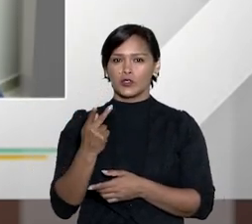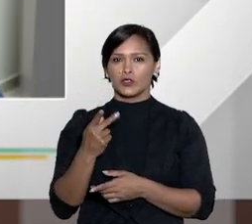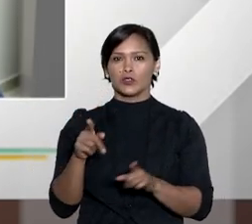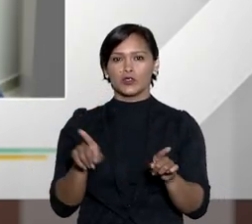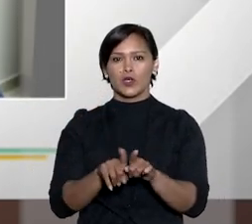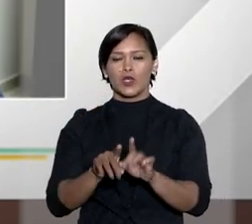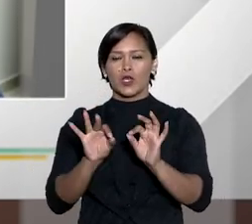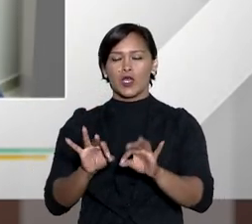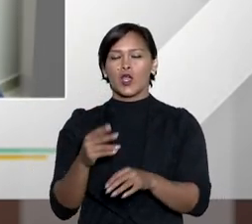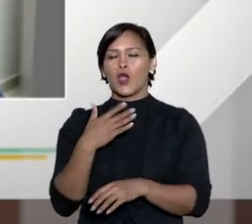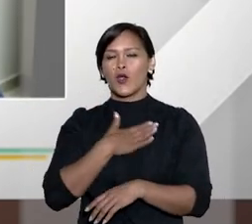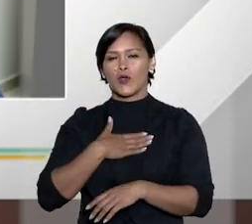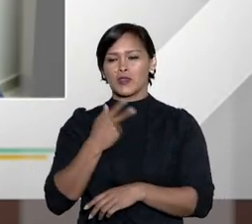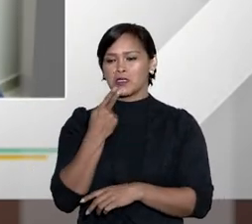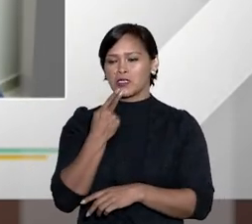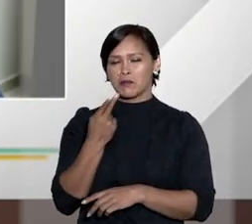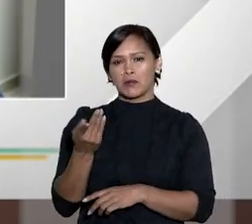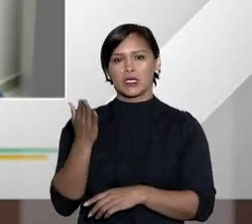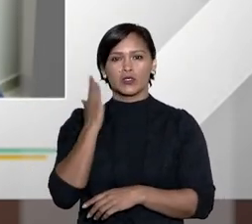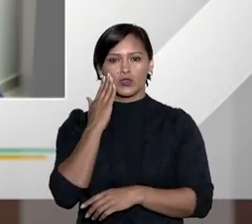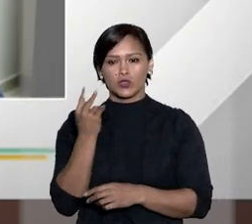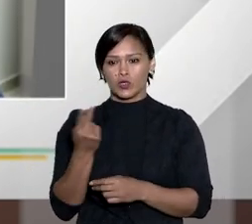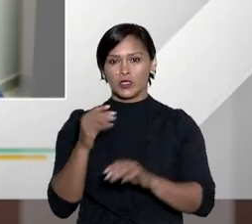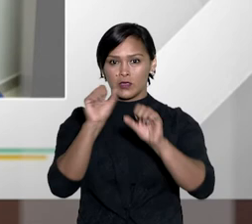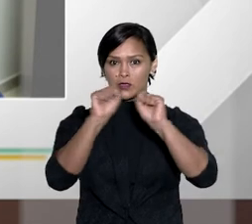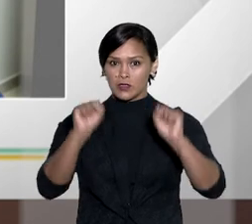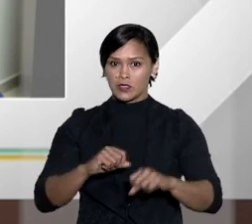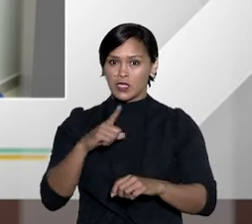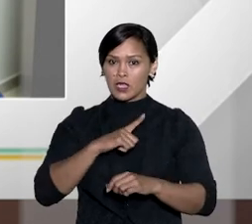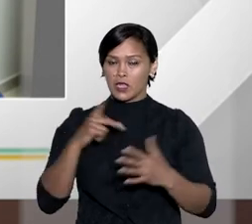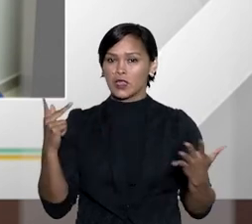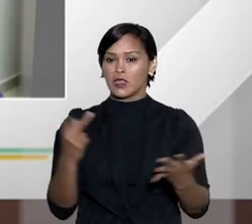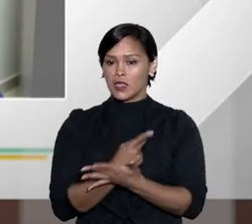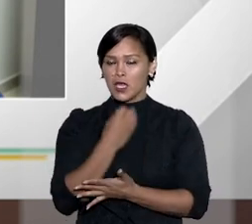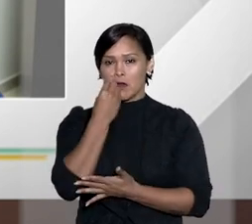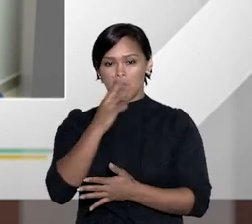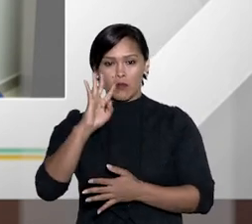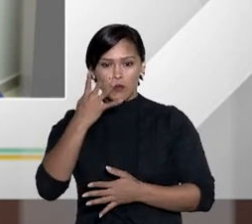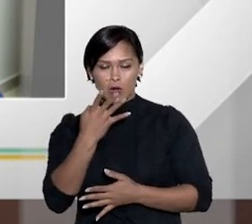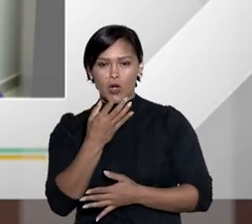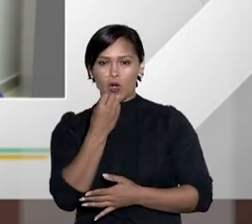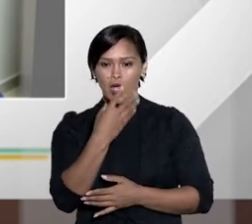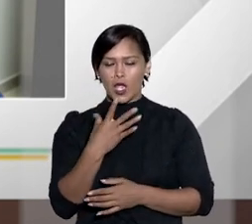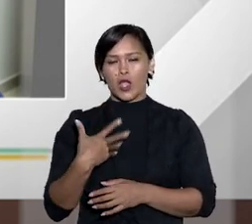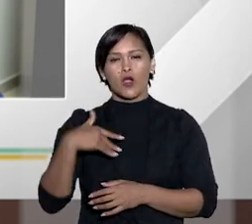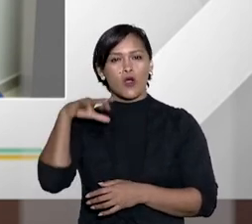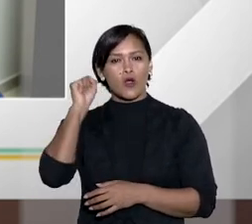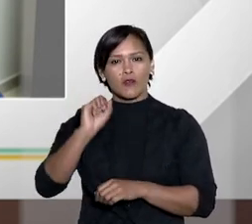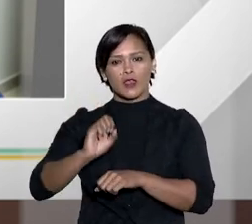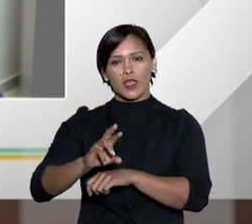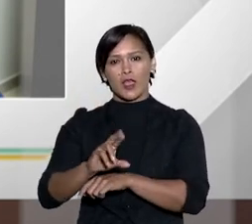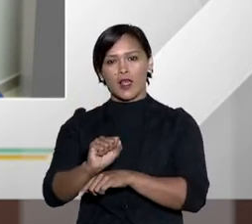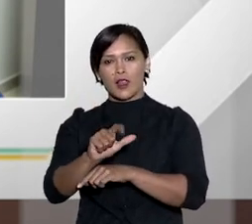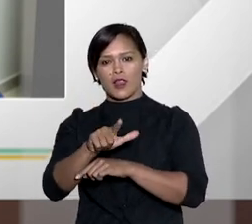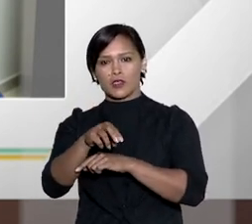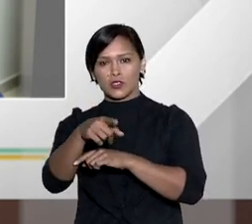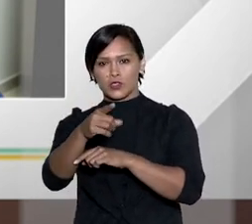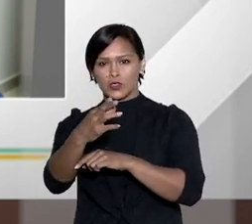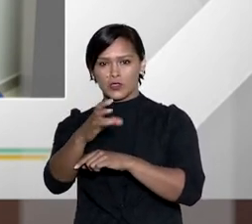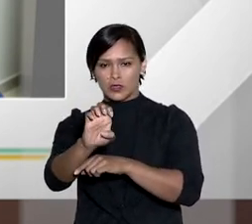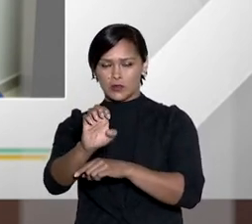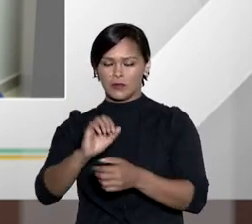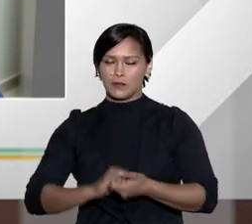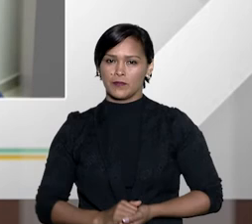agora eu gostaria de ouvir ambos eu gostaria de saber de vocês dois então esse sistema tem funcionado bem eu